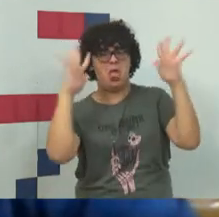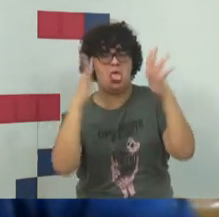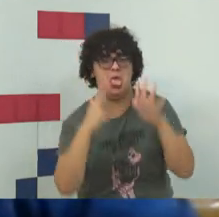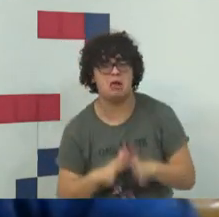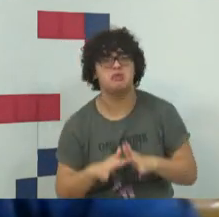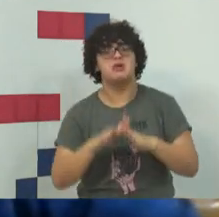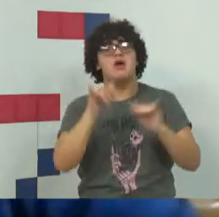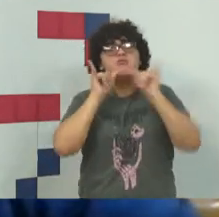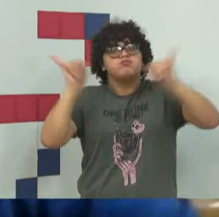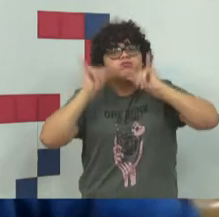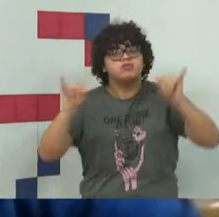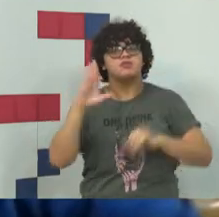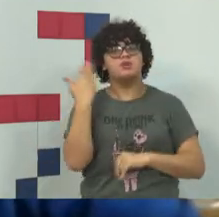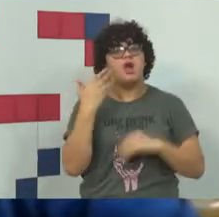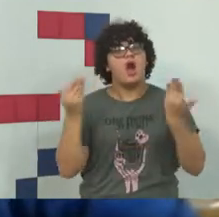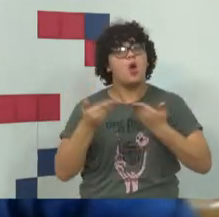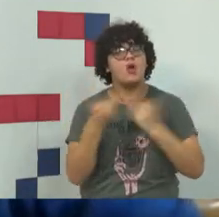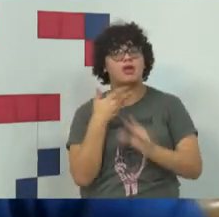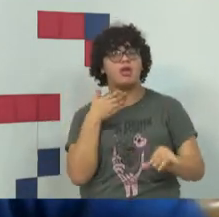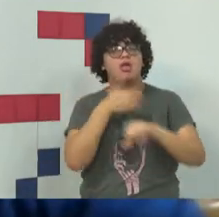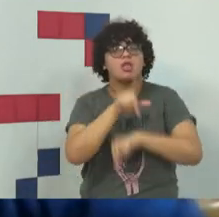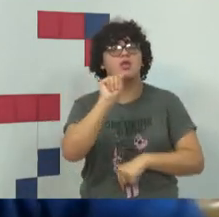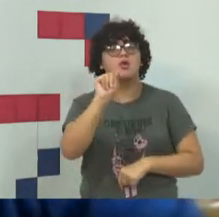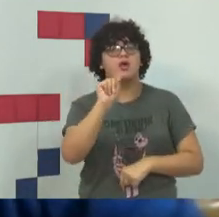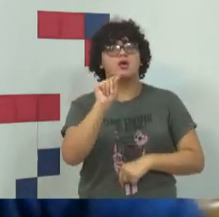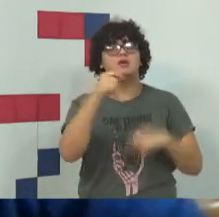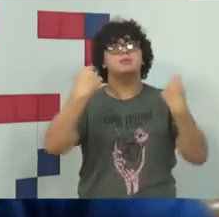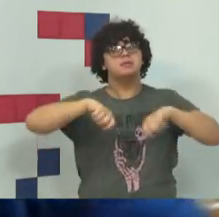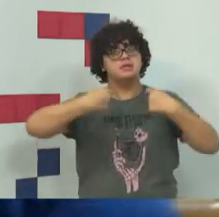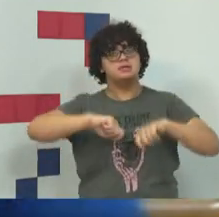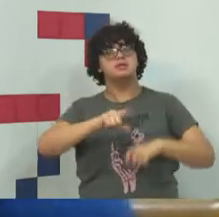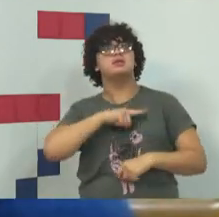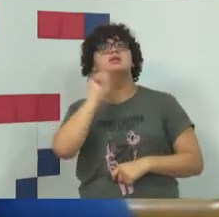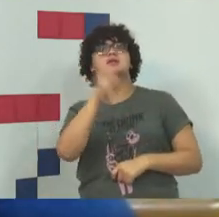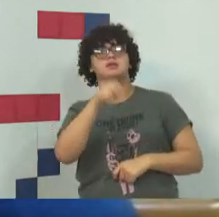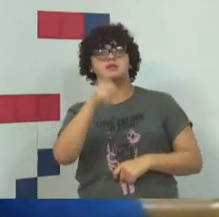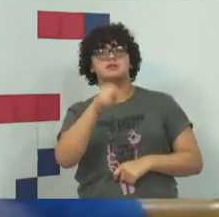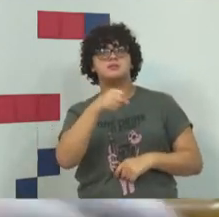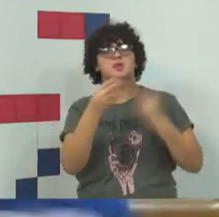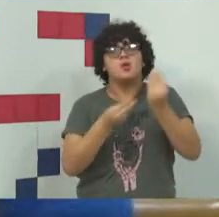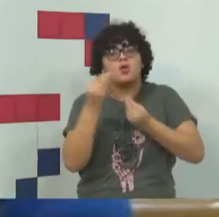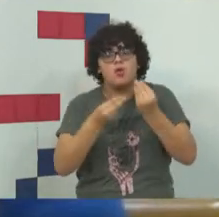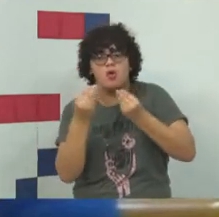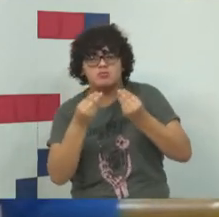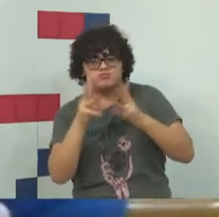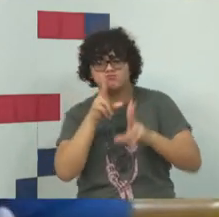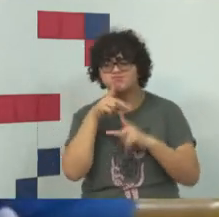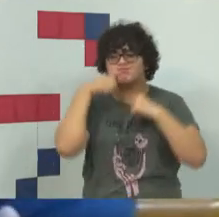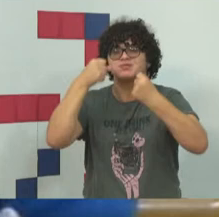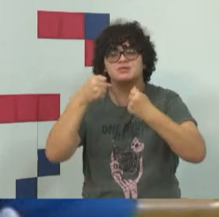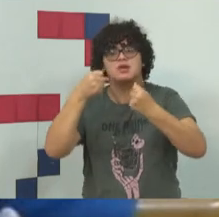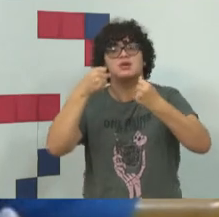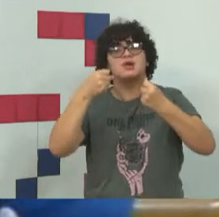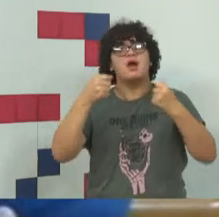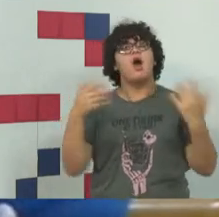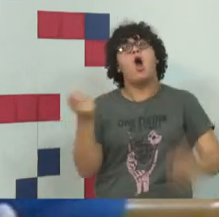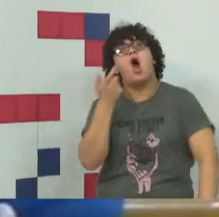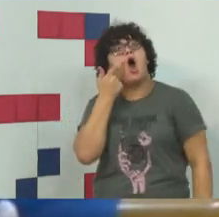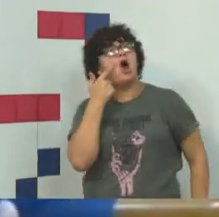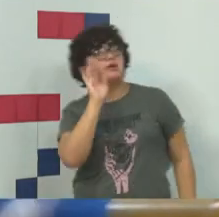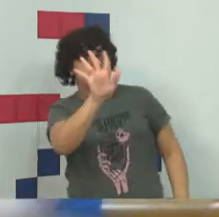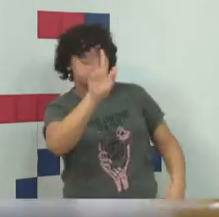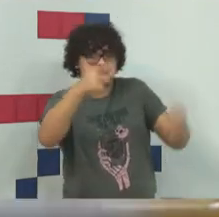tem que ter realmente um reforço, eu diria. Vamos lá, a gente